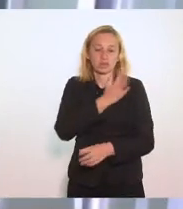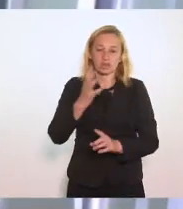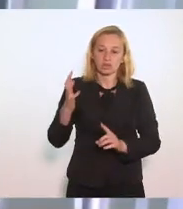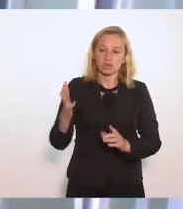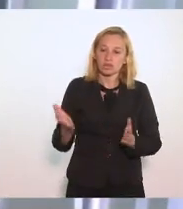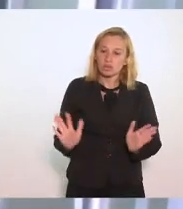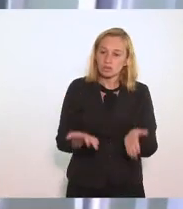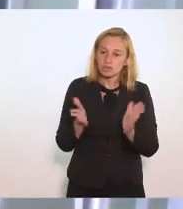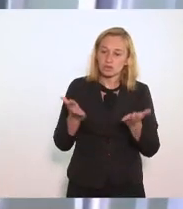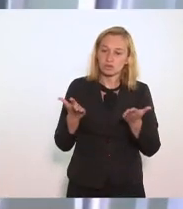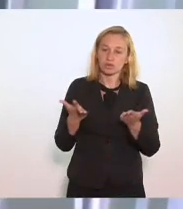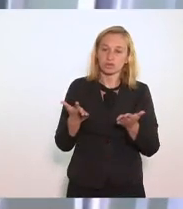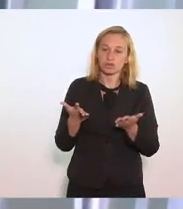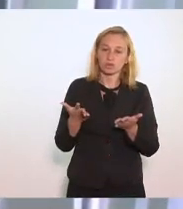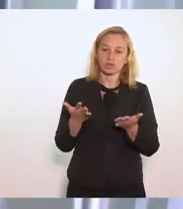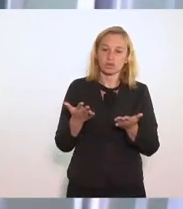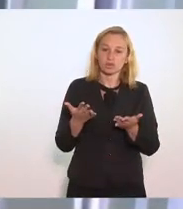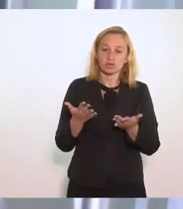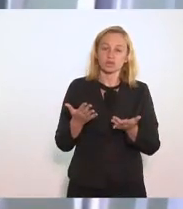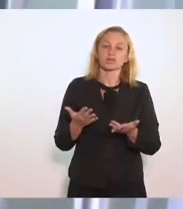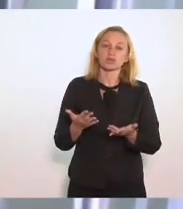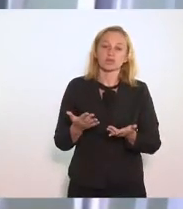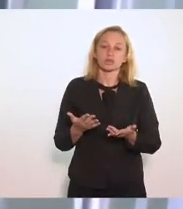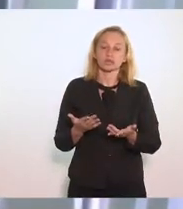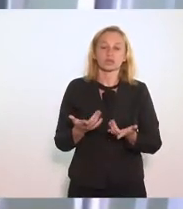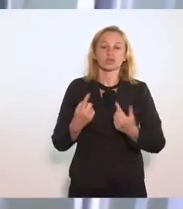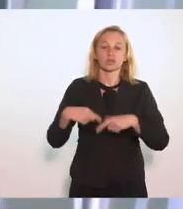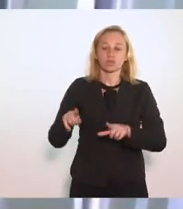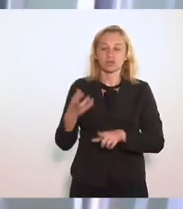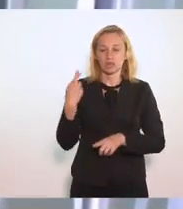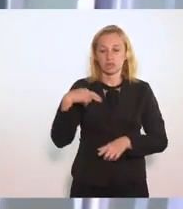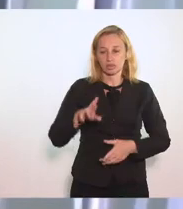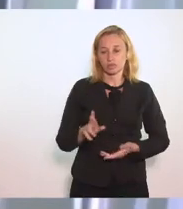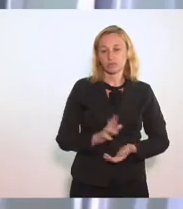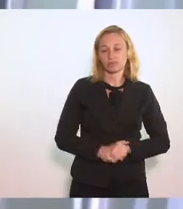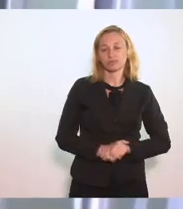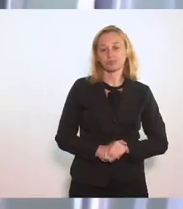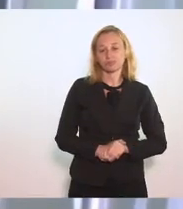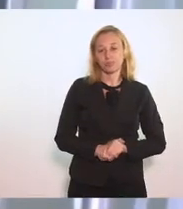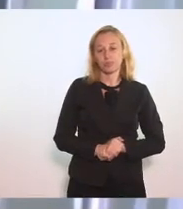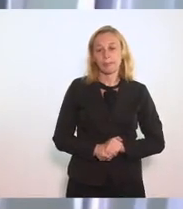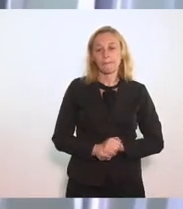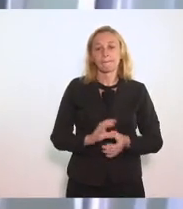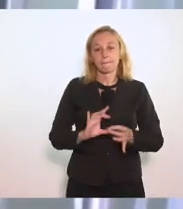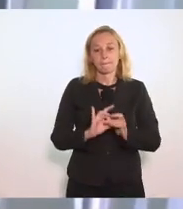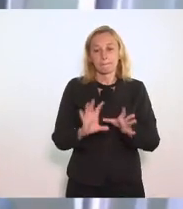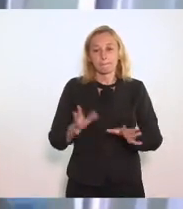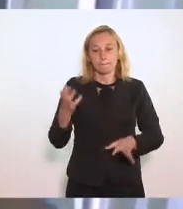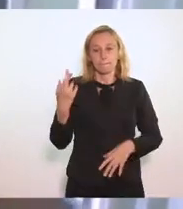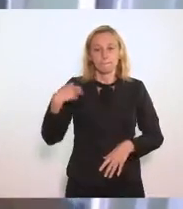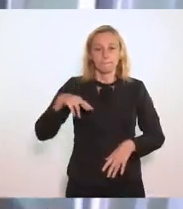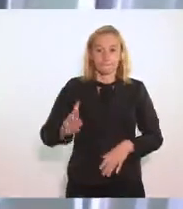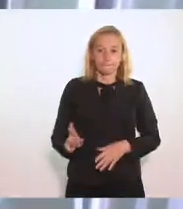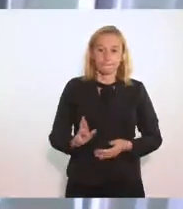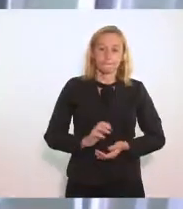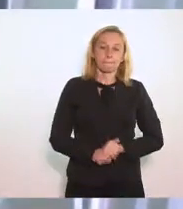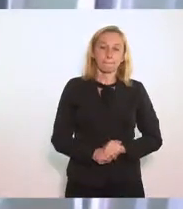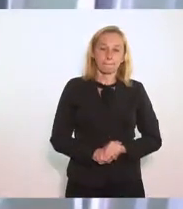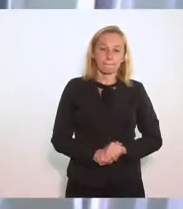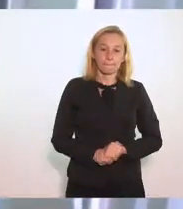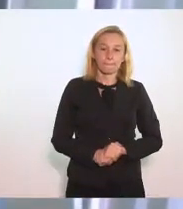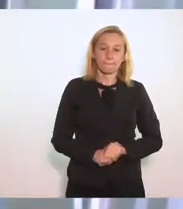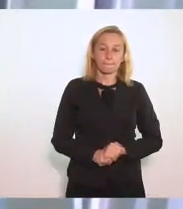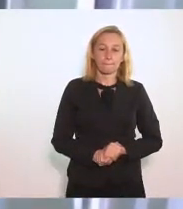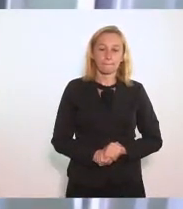conscientização E sensibilização Sobre a tolerância E a diversidade religiosa Bem como Sobre a liberdade de culto E o respeito aos adereços E símbolos